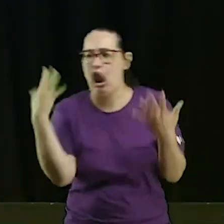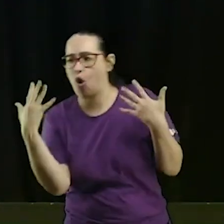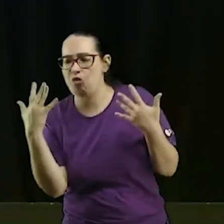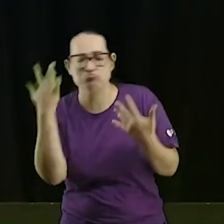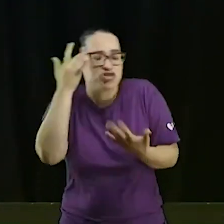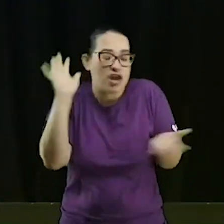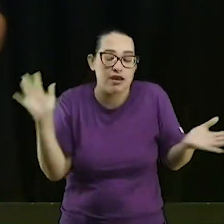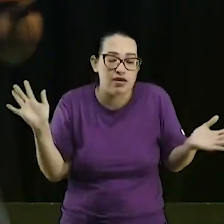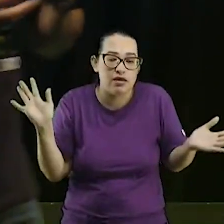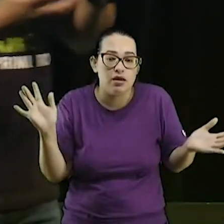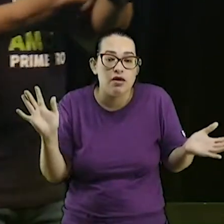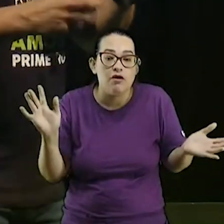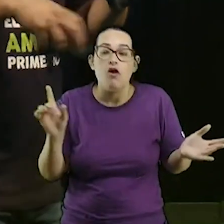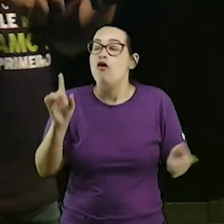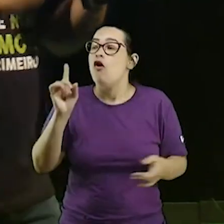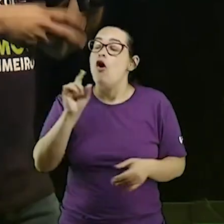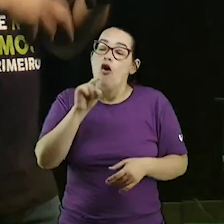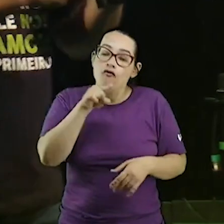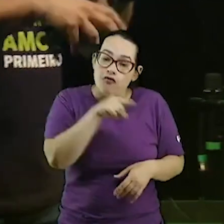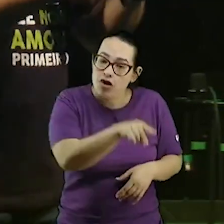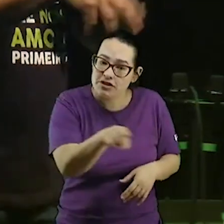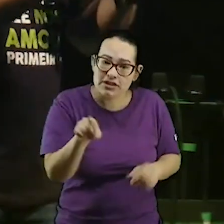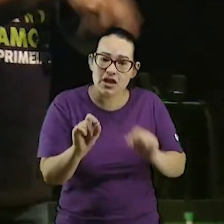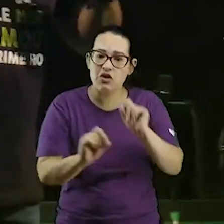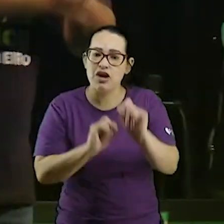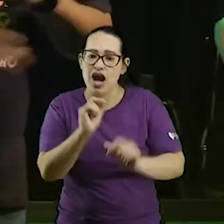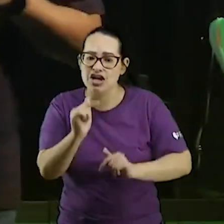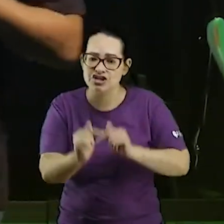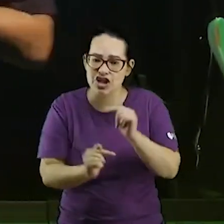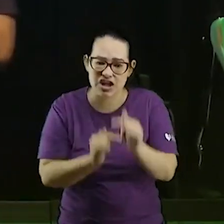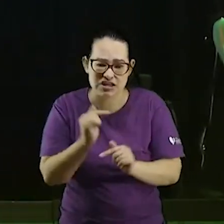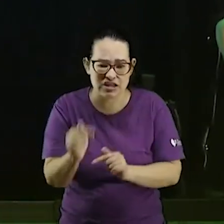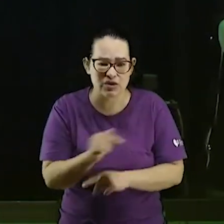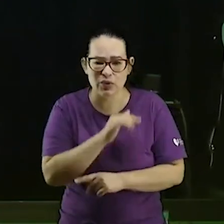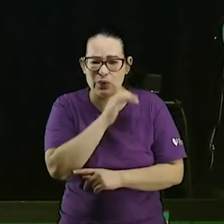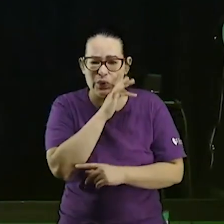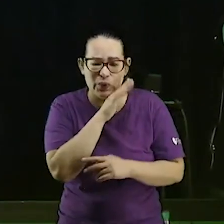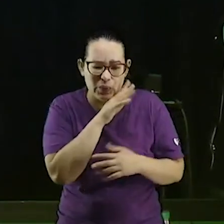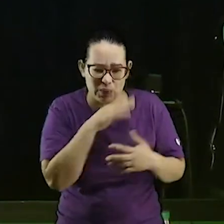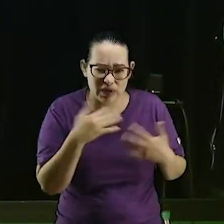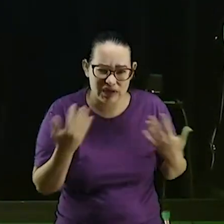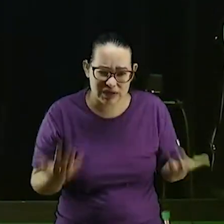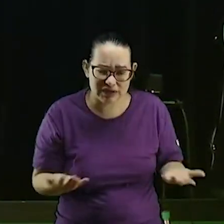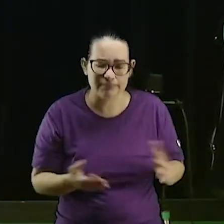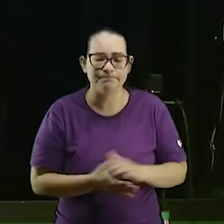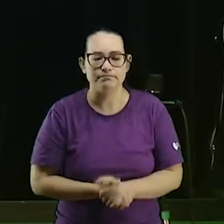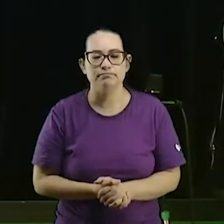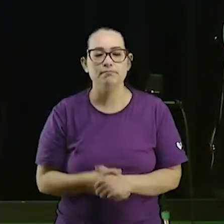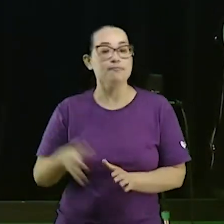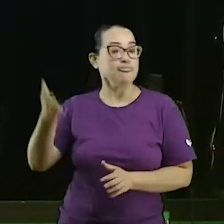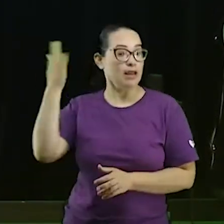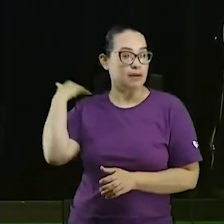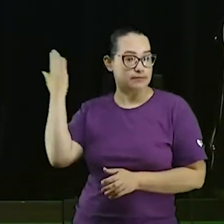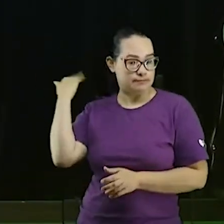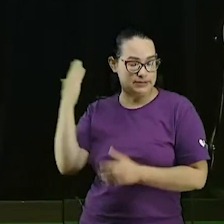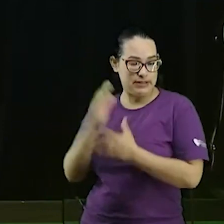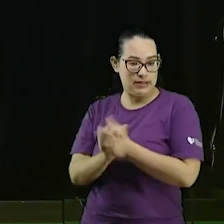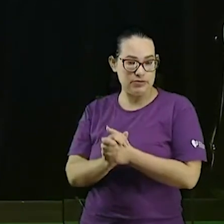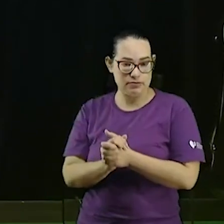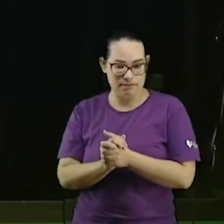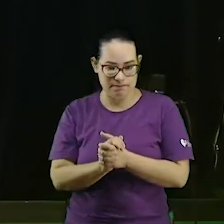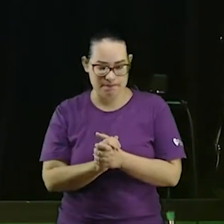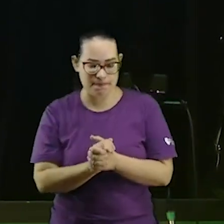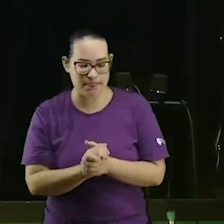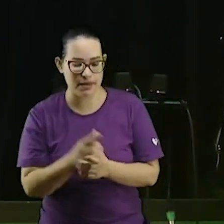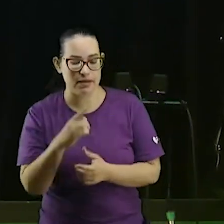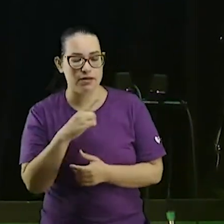e você está comprometendo uma geração que vai se perder depois de vocês antigamente nós tínhamos as